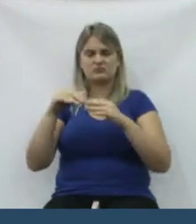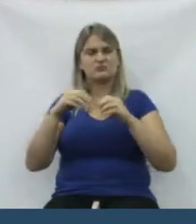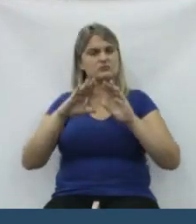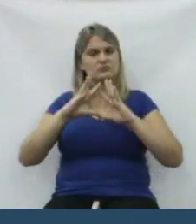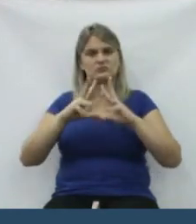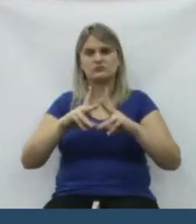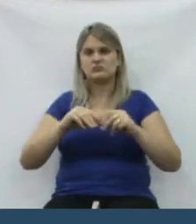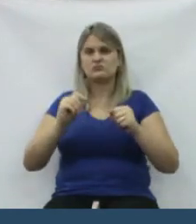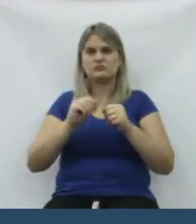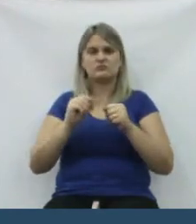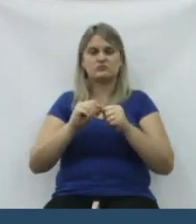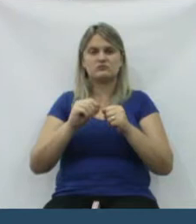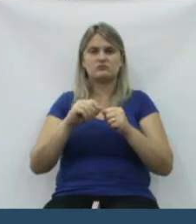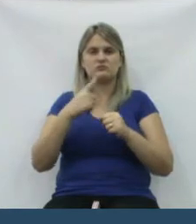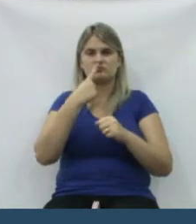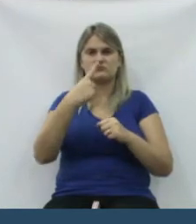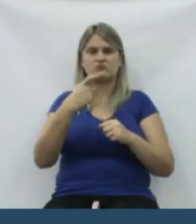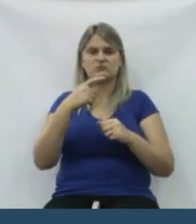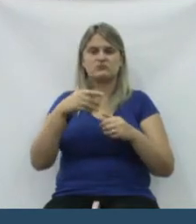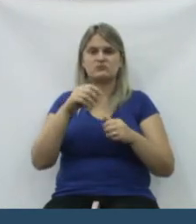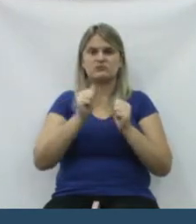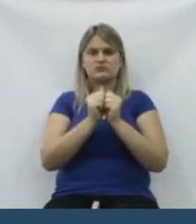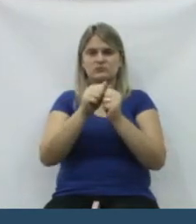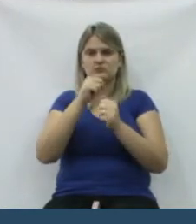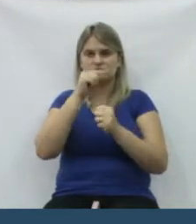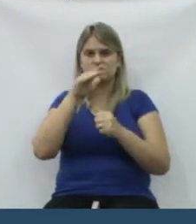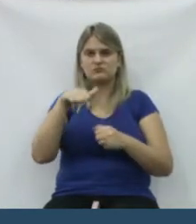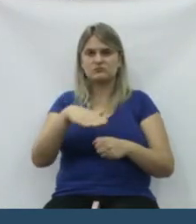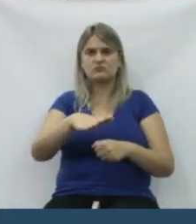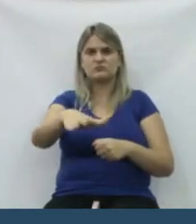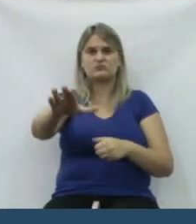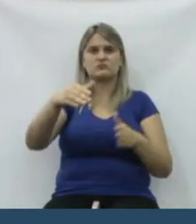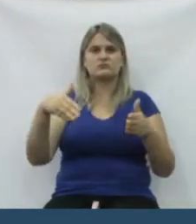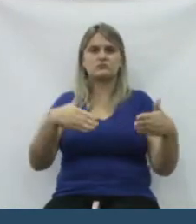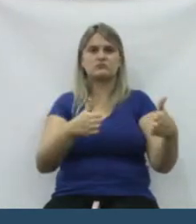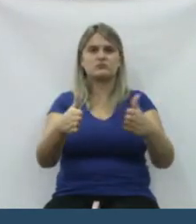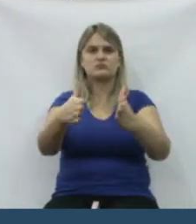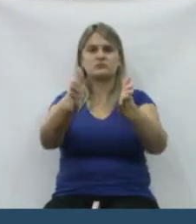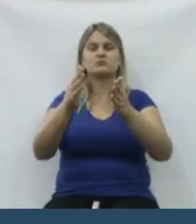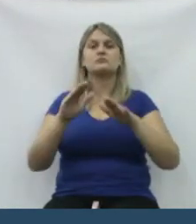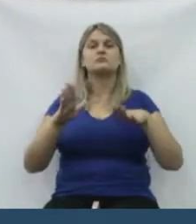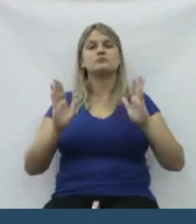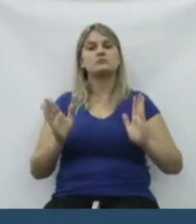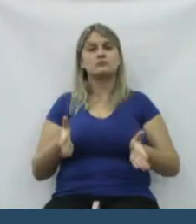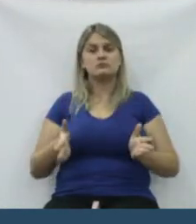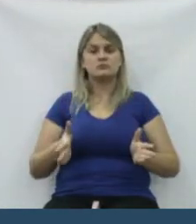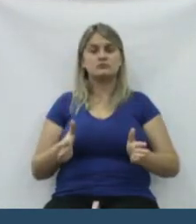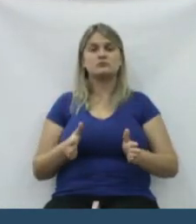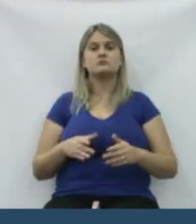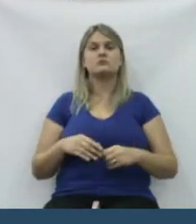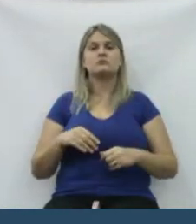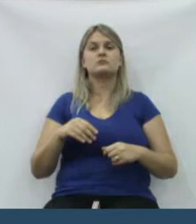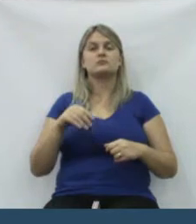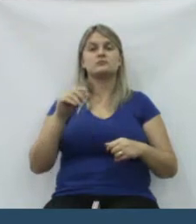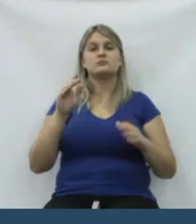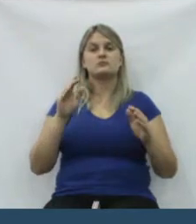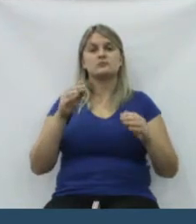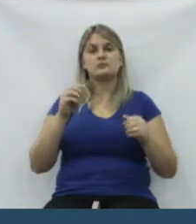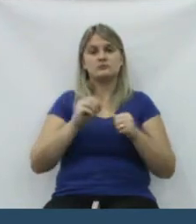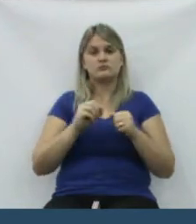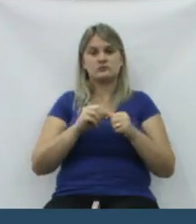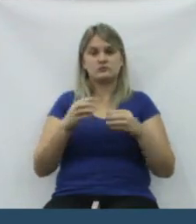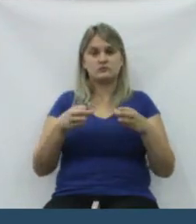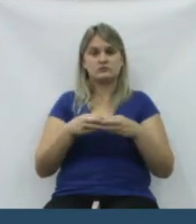levava, a água acabava levando para o Iguaçu. E agora a